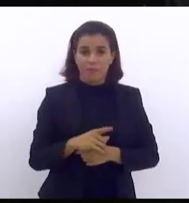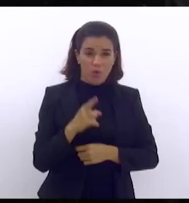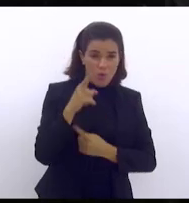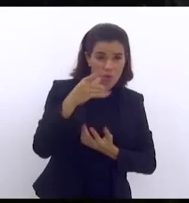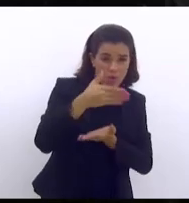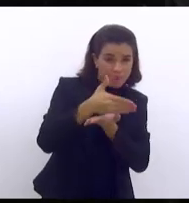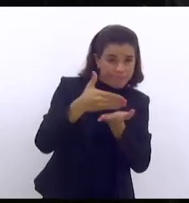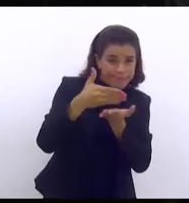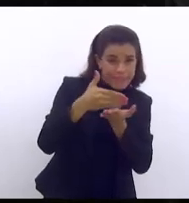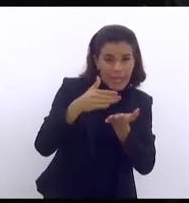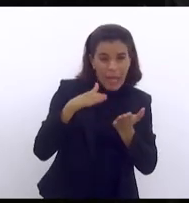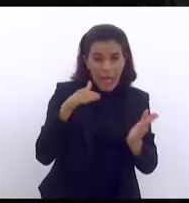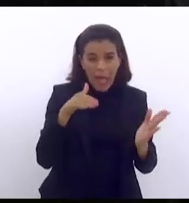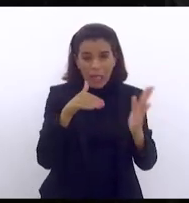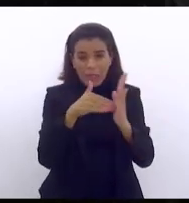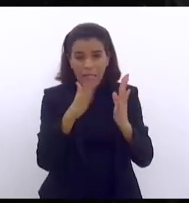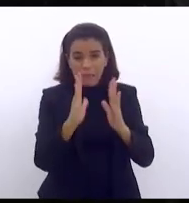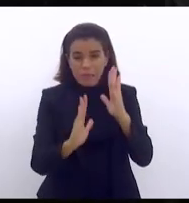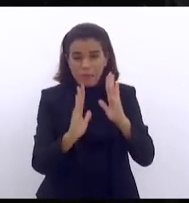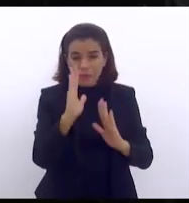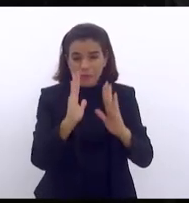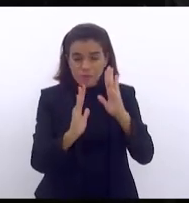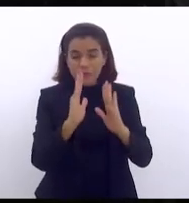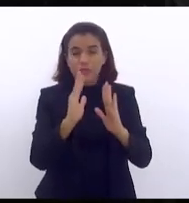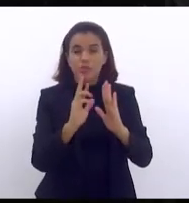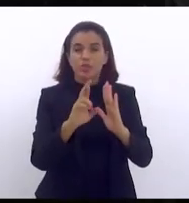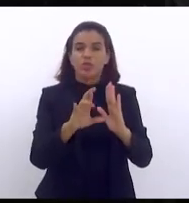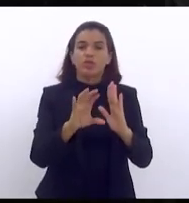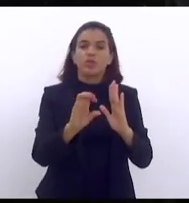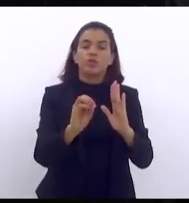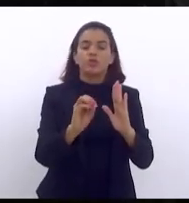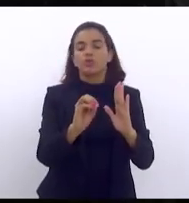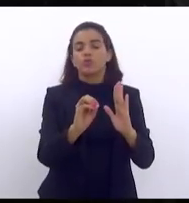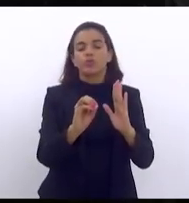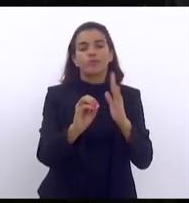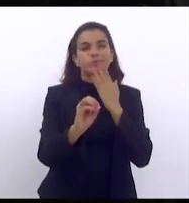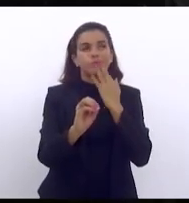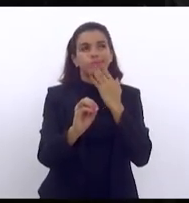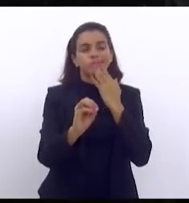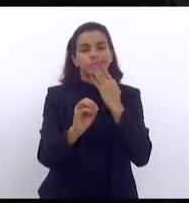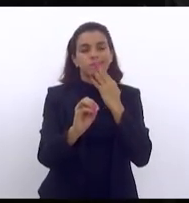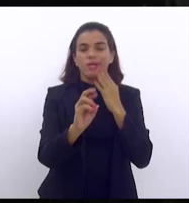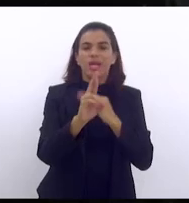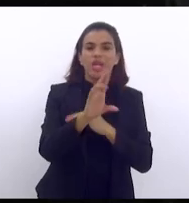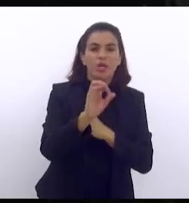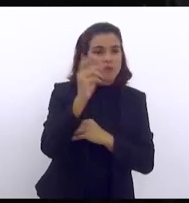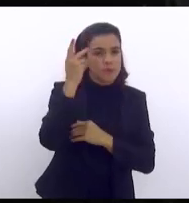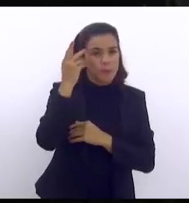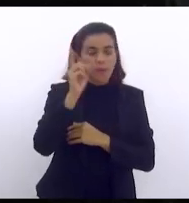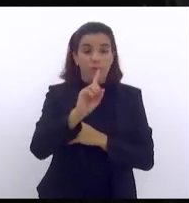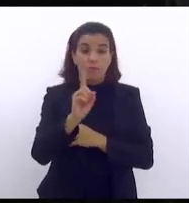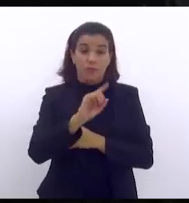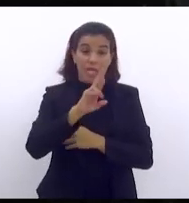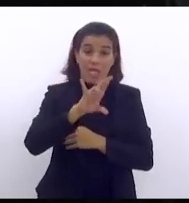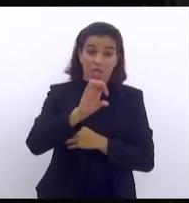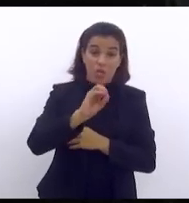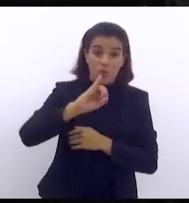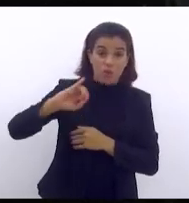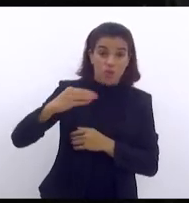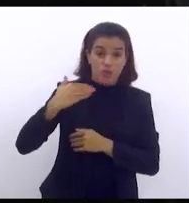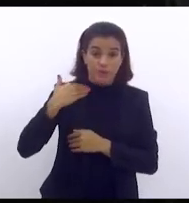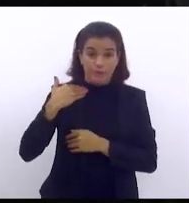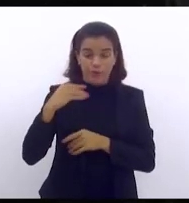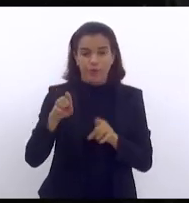até a Rio a Rio não Rio São Paulo não Rio Juiz de Fora a Rio